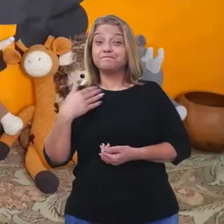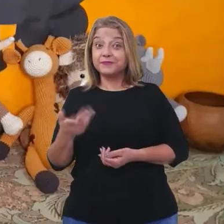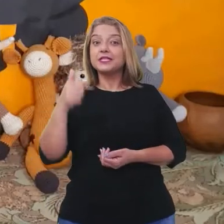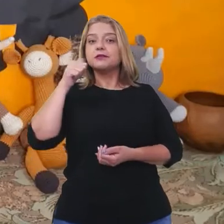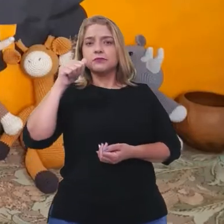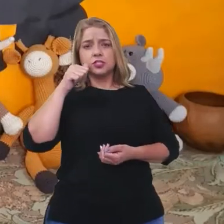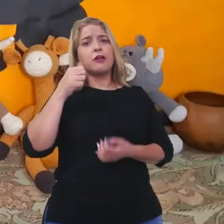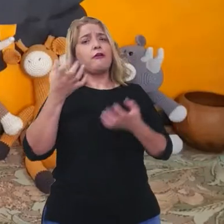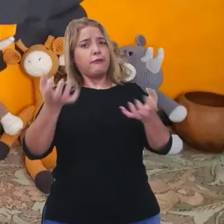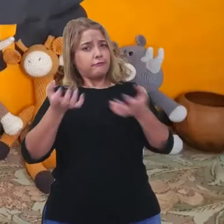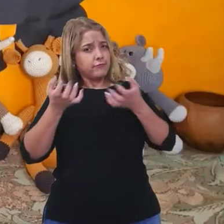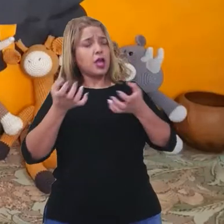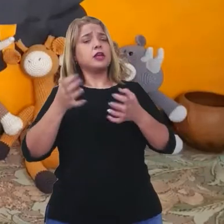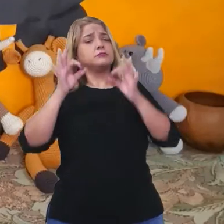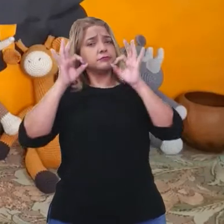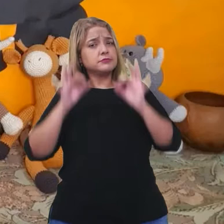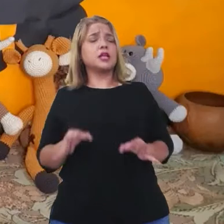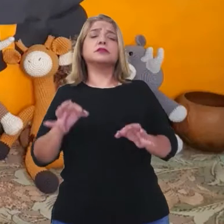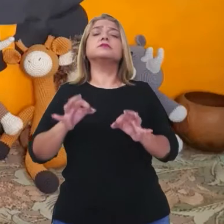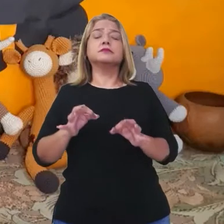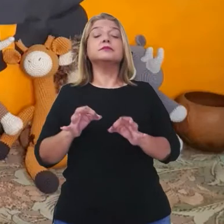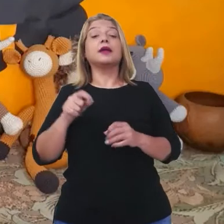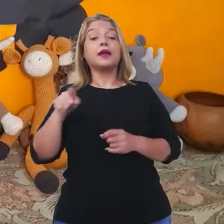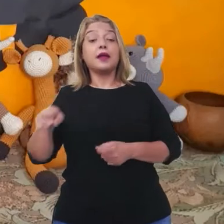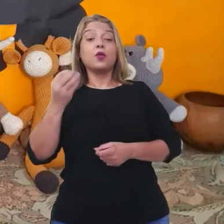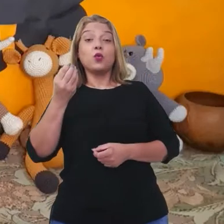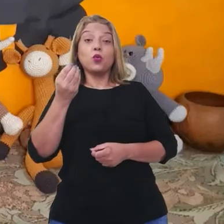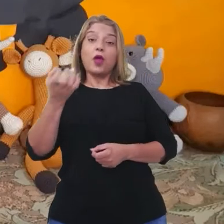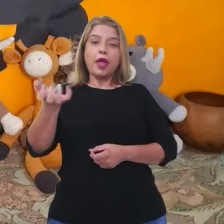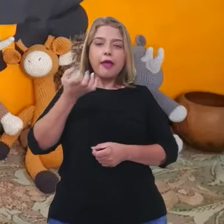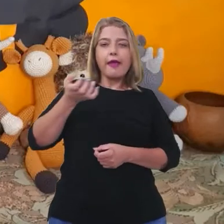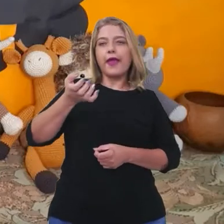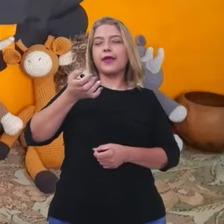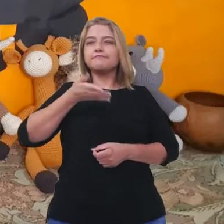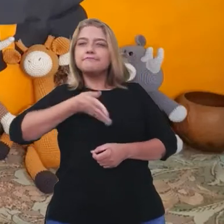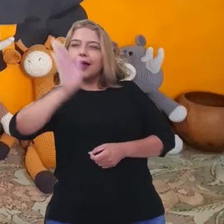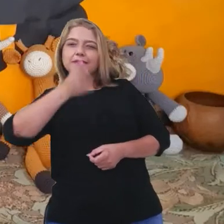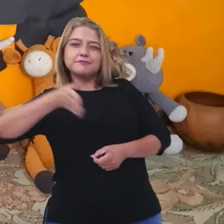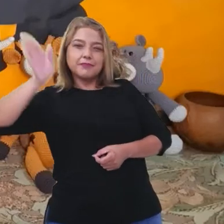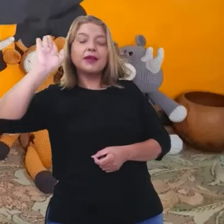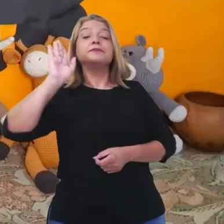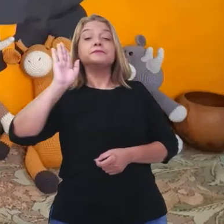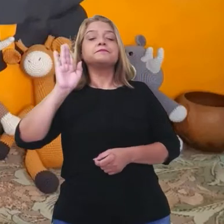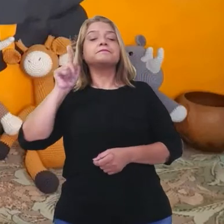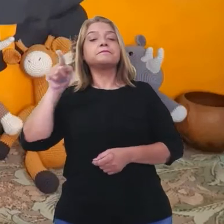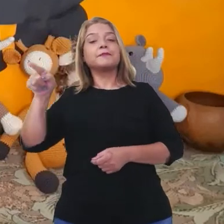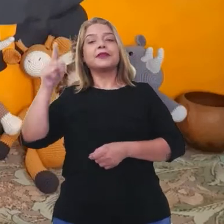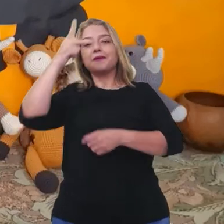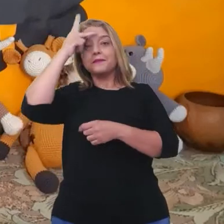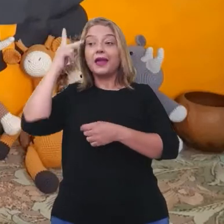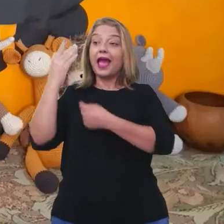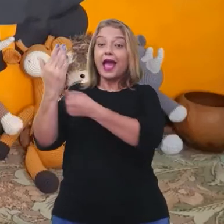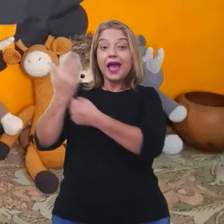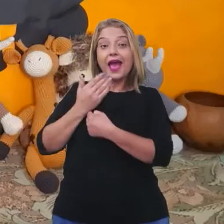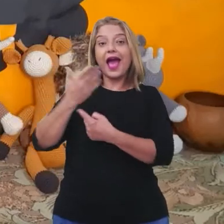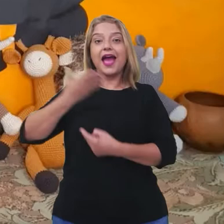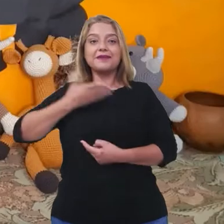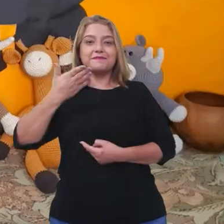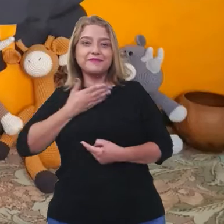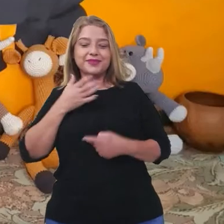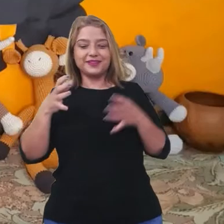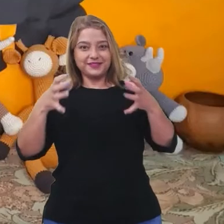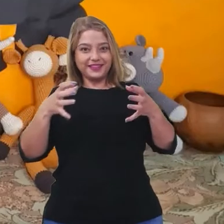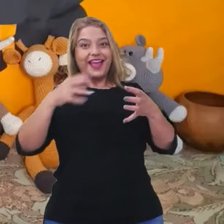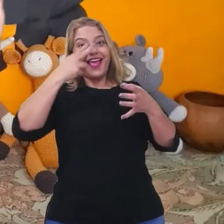decidida e para imacar nessa grande aventura, ela contou com a ajuda do seu amigo elefante.